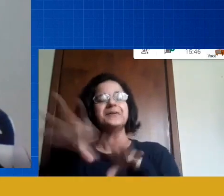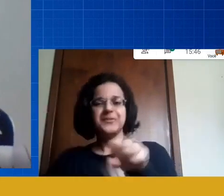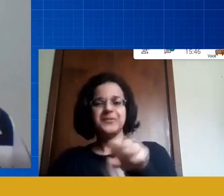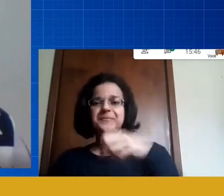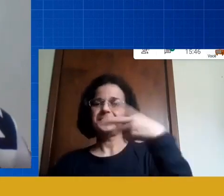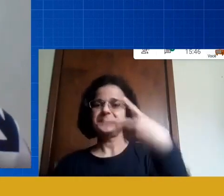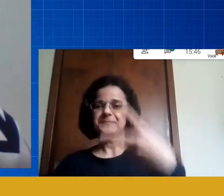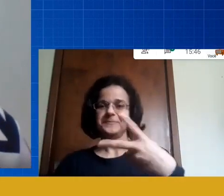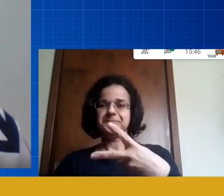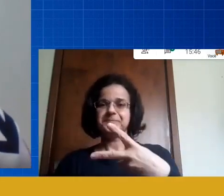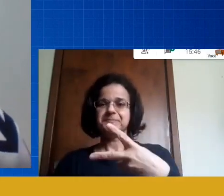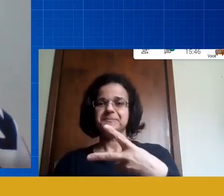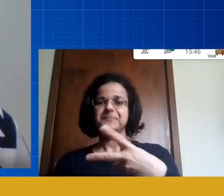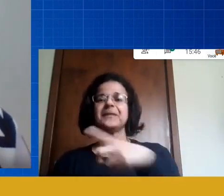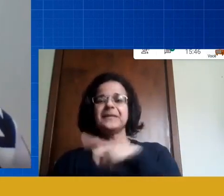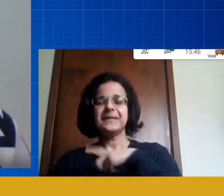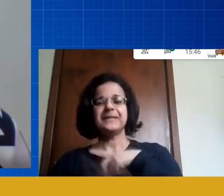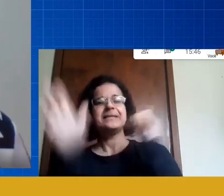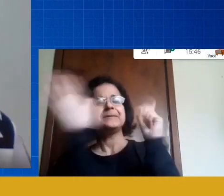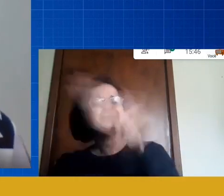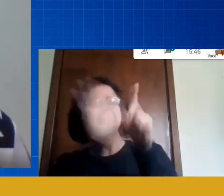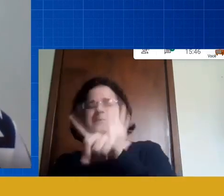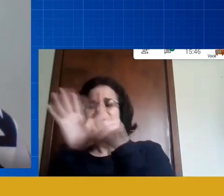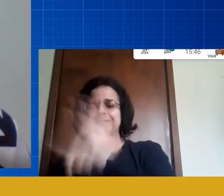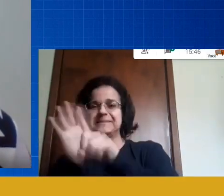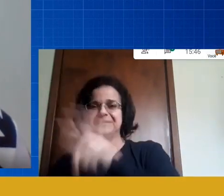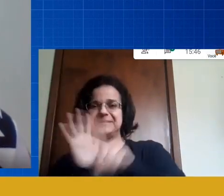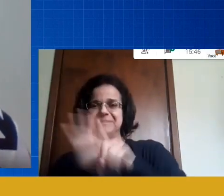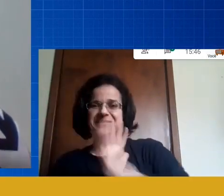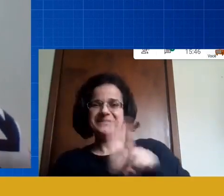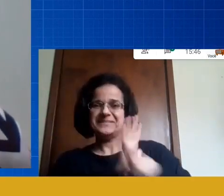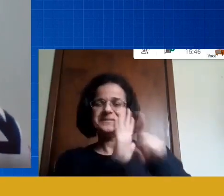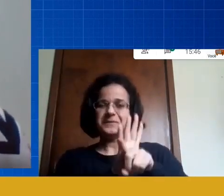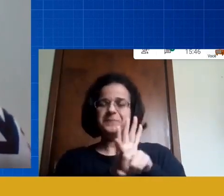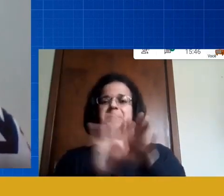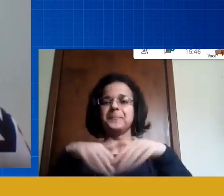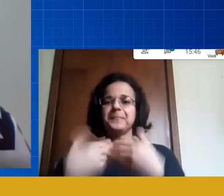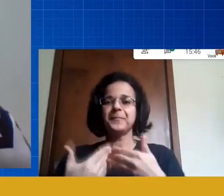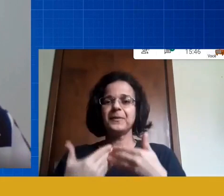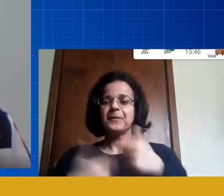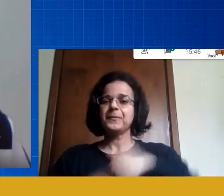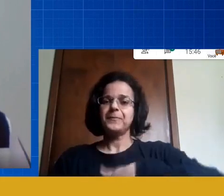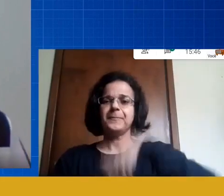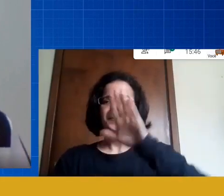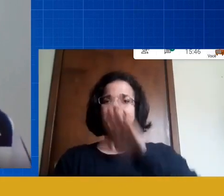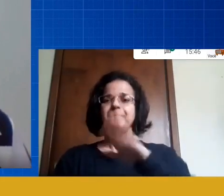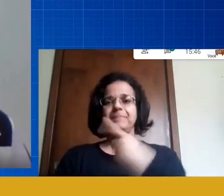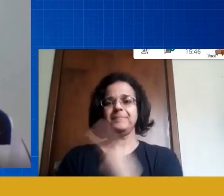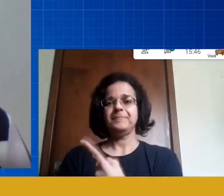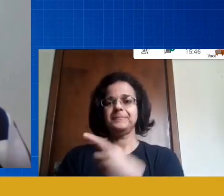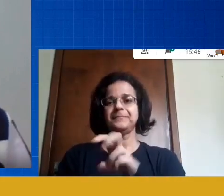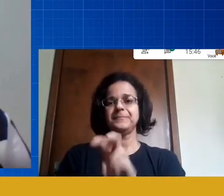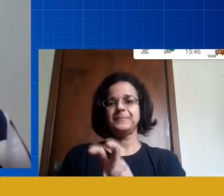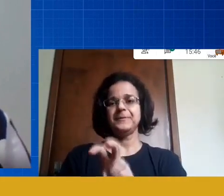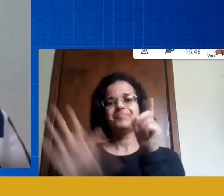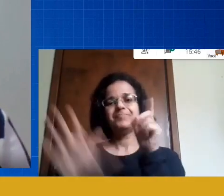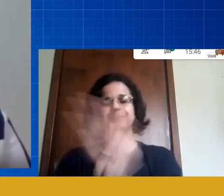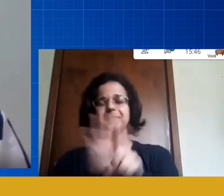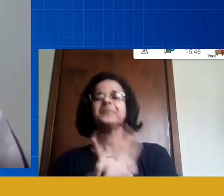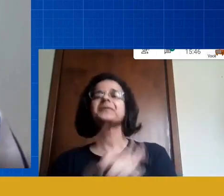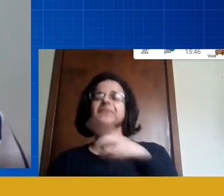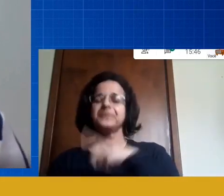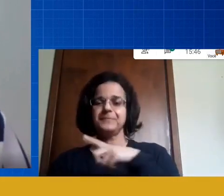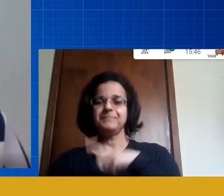tem muitas muitas perguntas que foram feitas acabaram assim mais de 15 questões eu tinha aqui para fazer mas nós acabamos